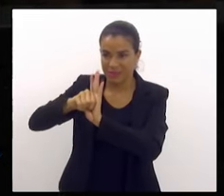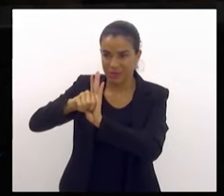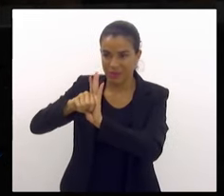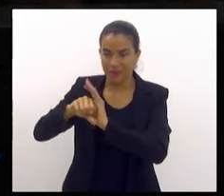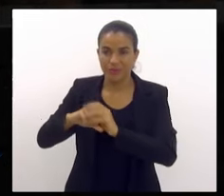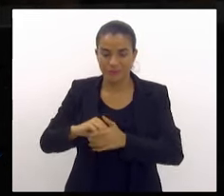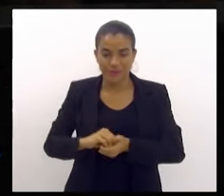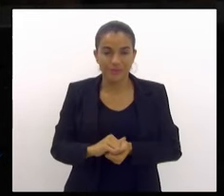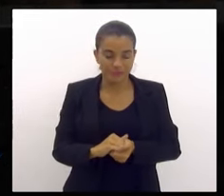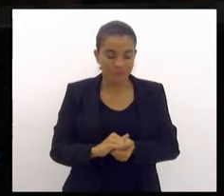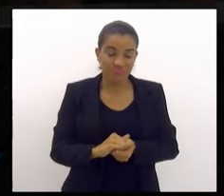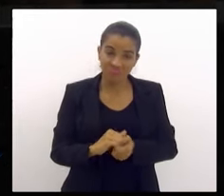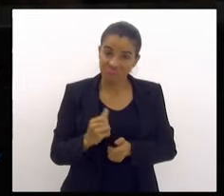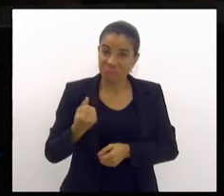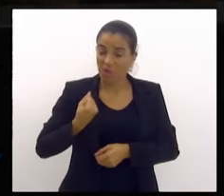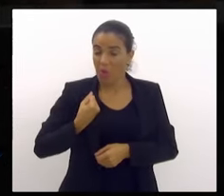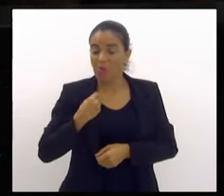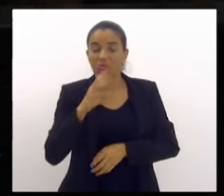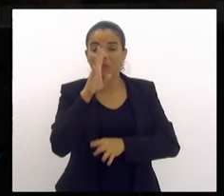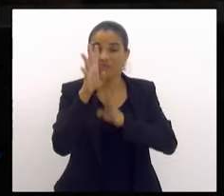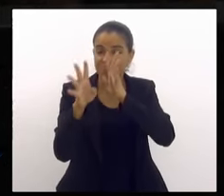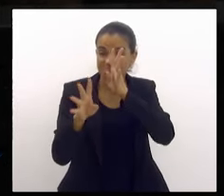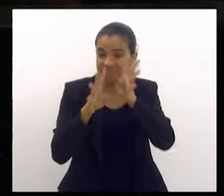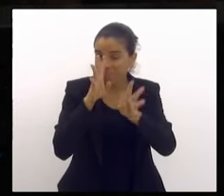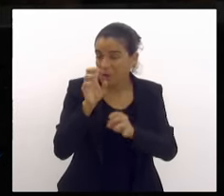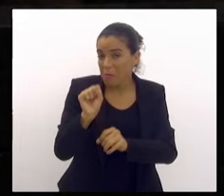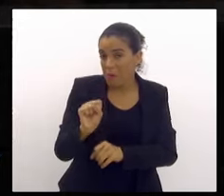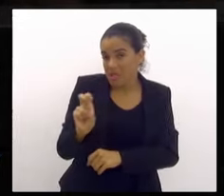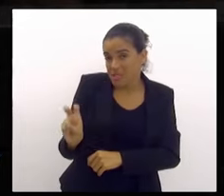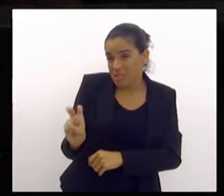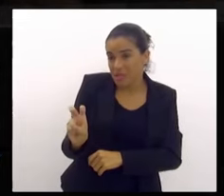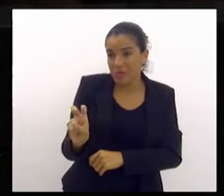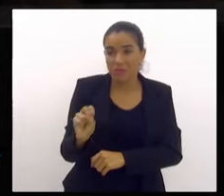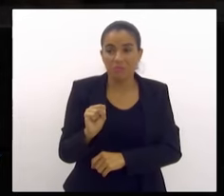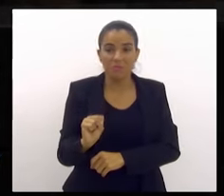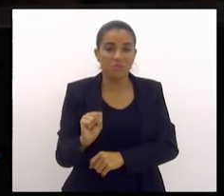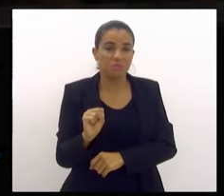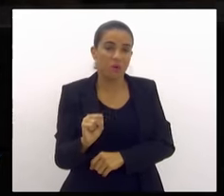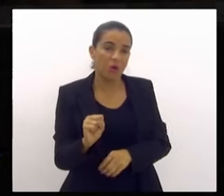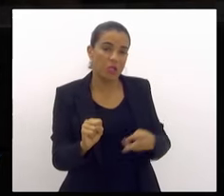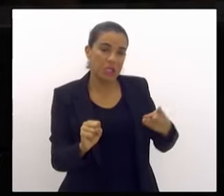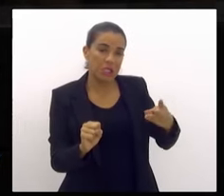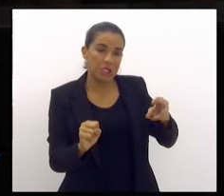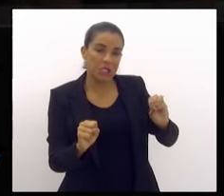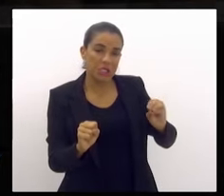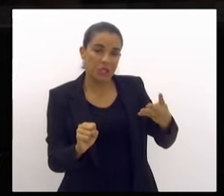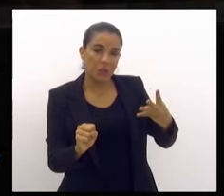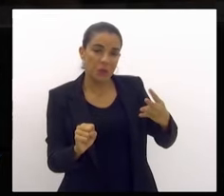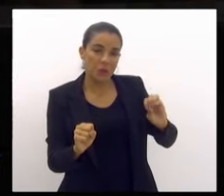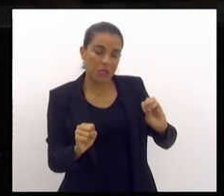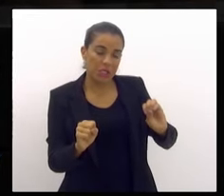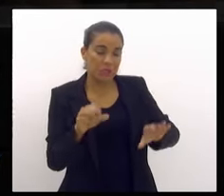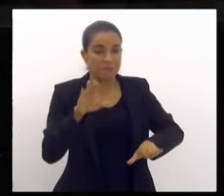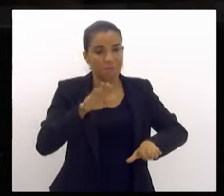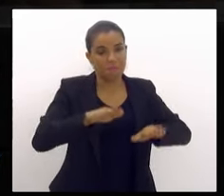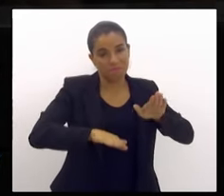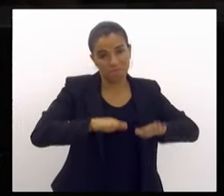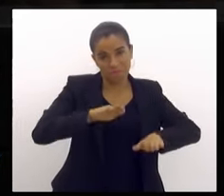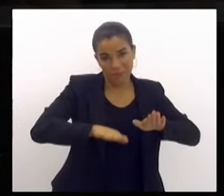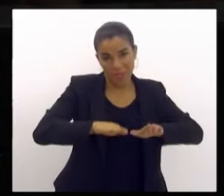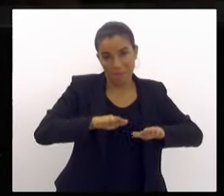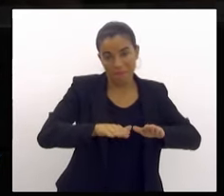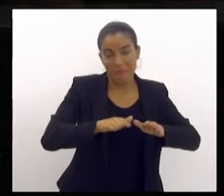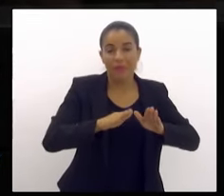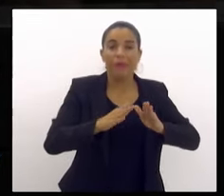É um número aleatório. Pode ser cinco, pode ser 30, 40. Depende do